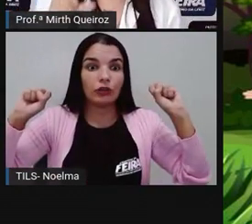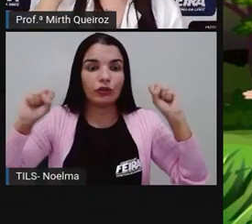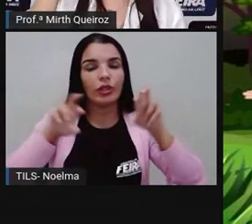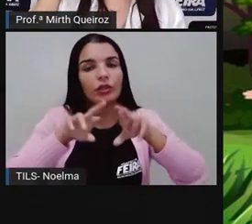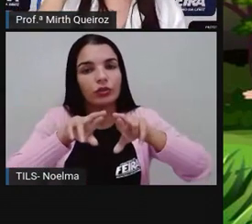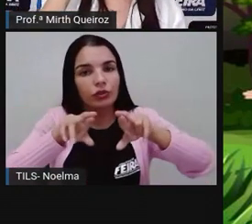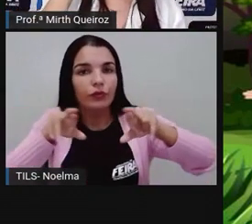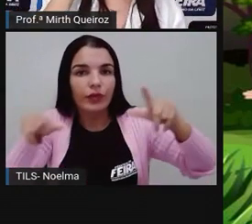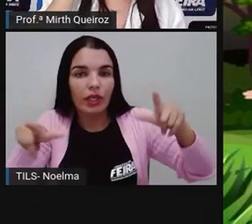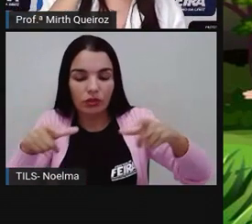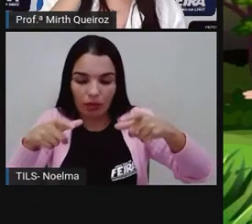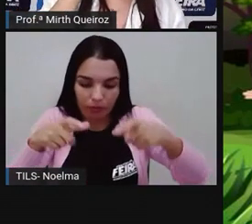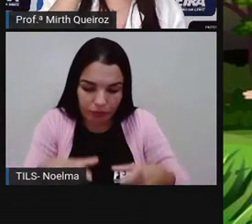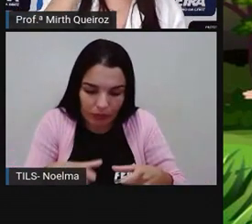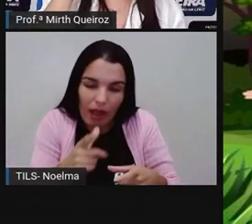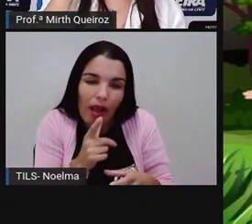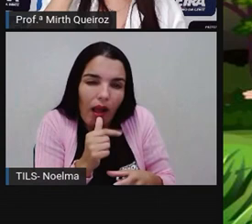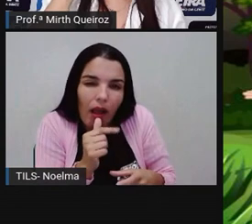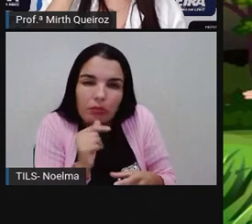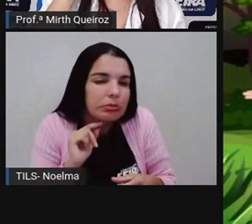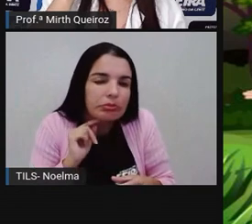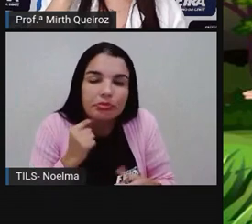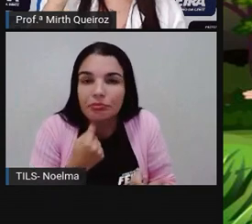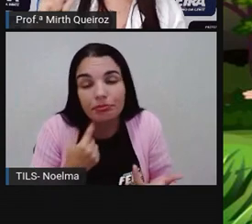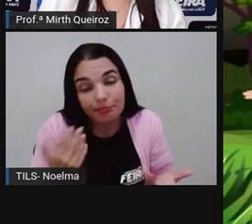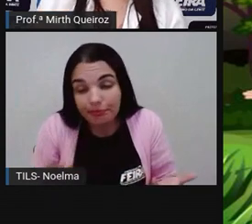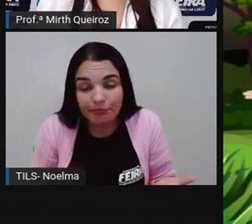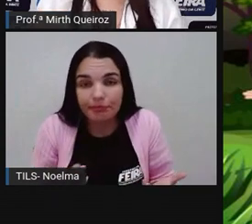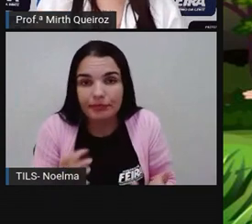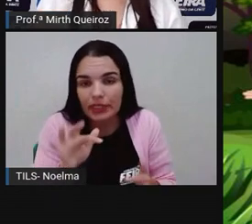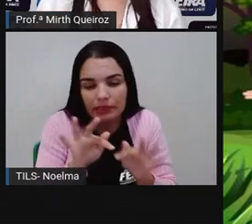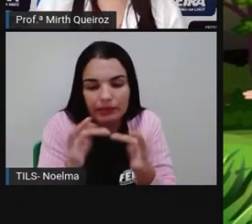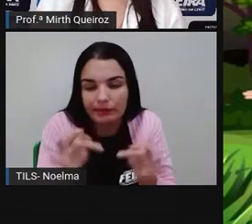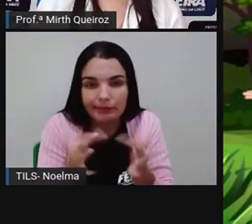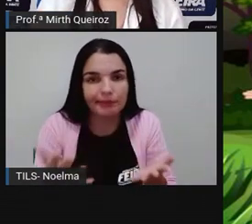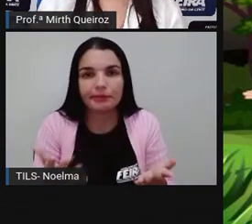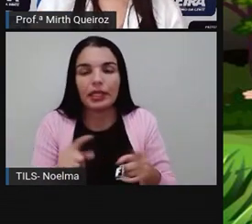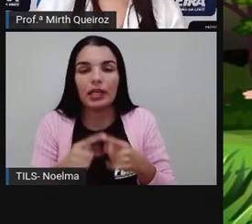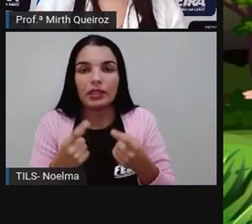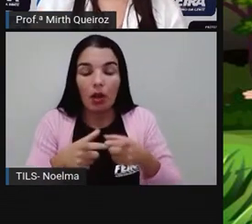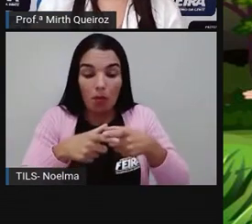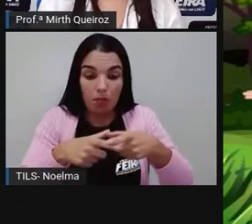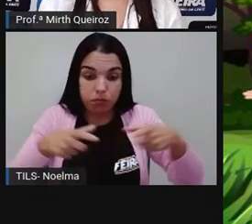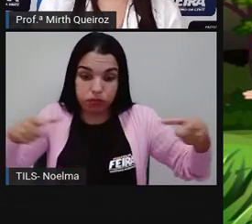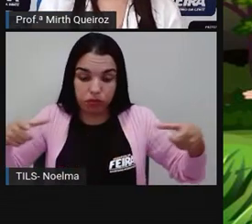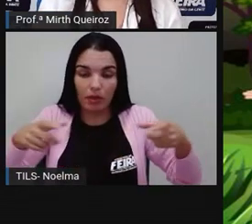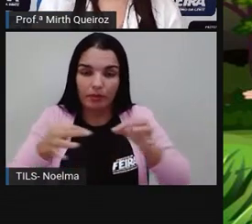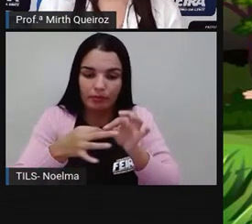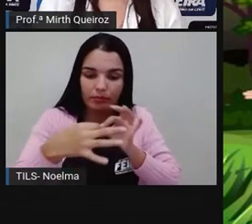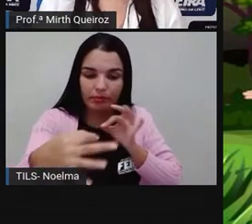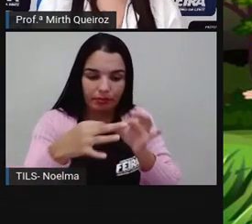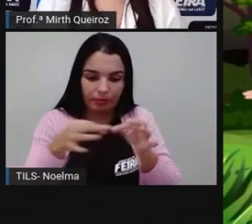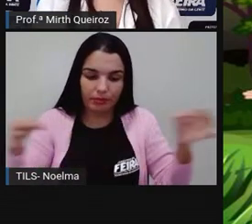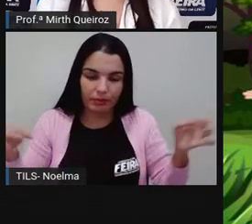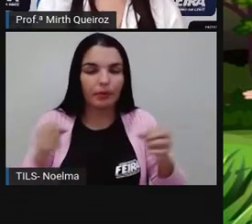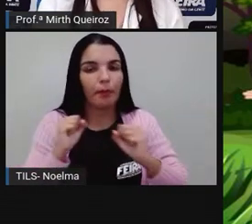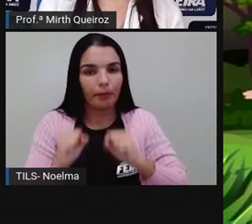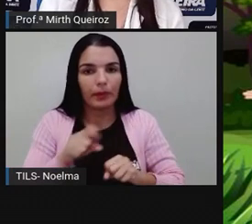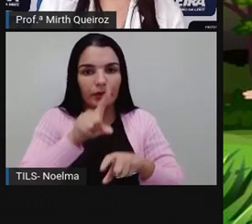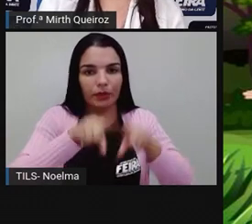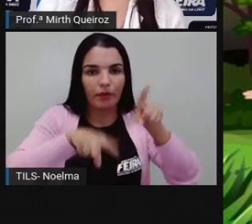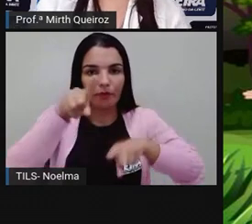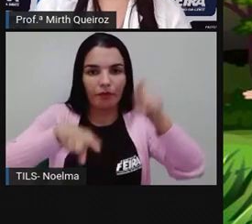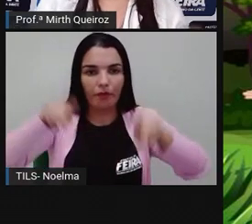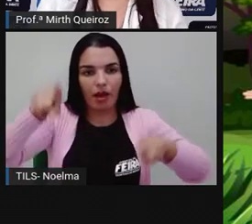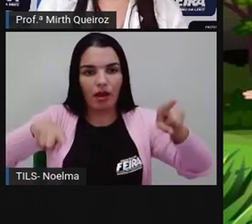diferente da poça de água, poderia ser um ecossistema bem pequenininho. Então, as dimensões do ecossistema podem variar, sim. Vai desde